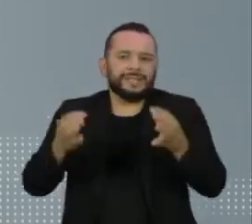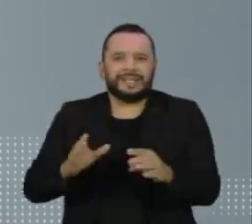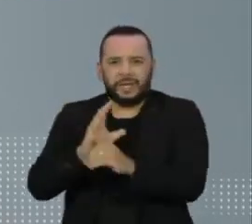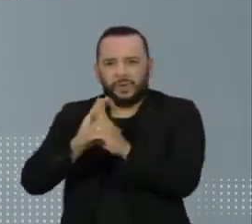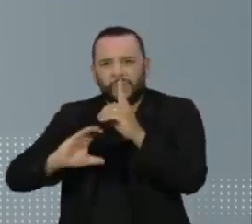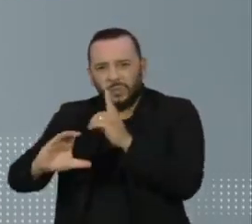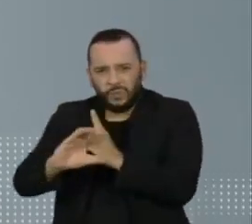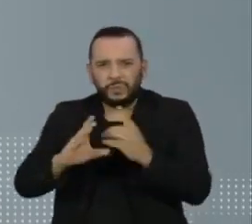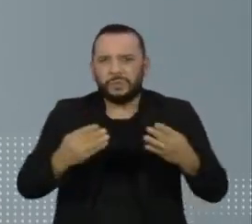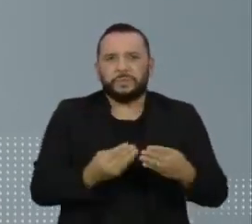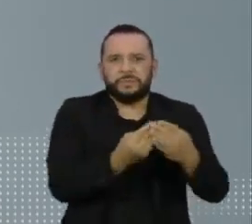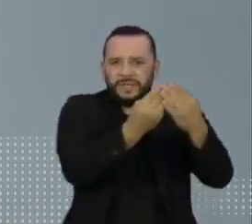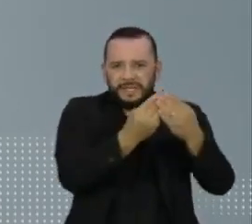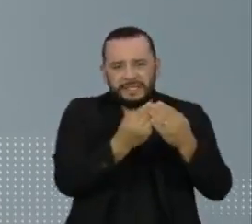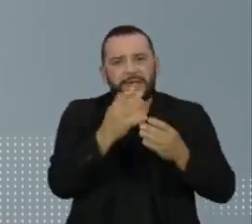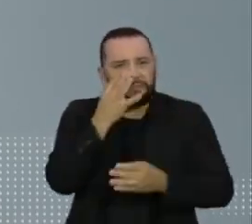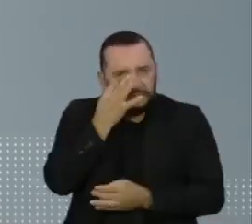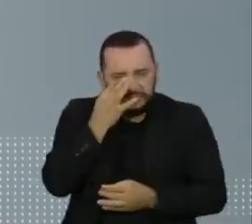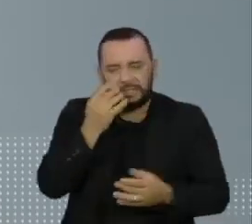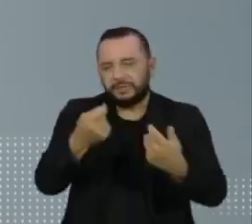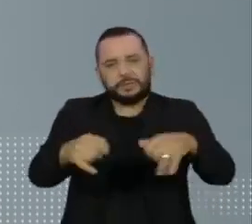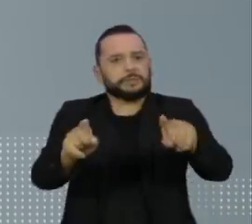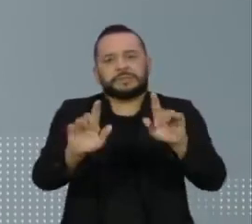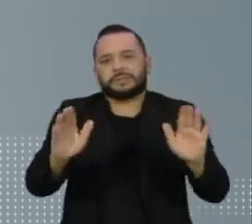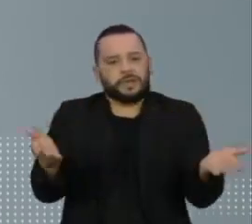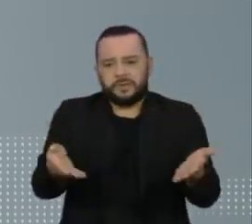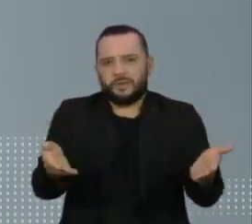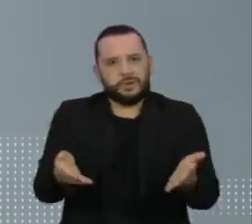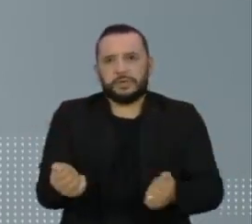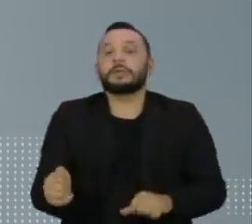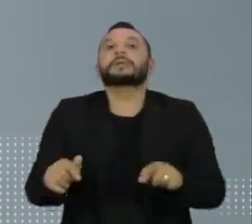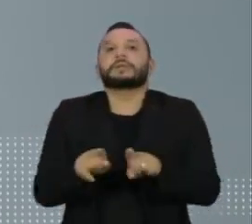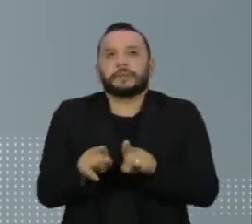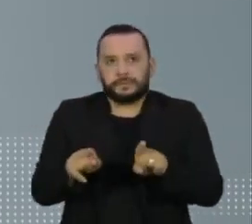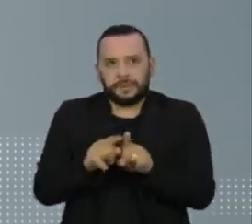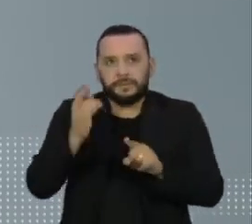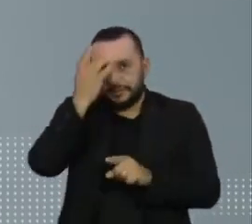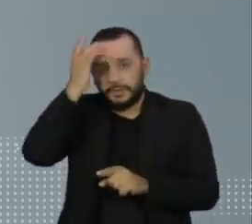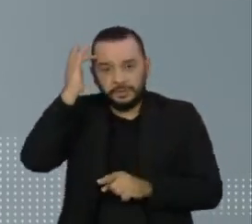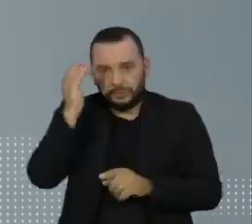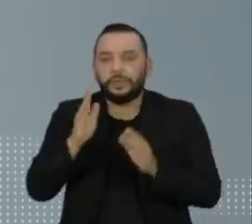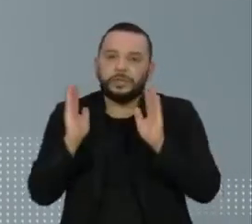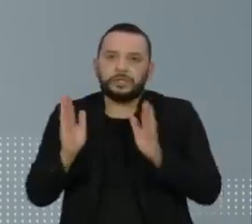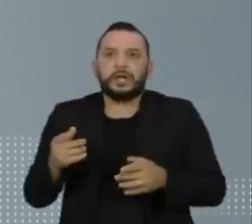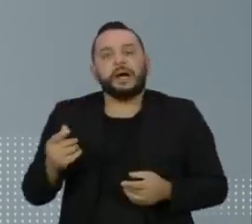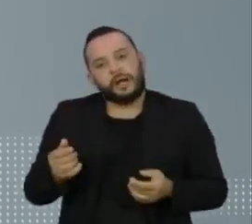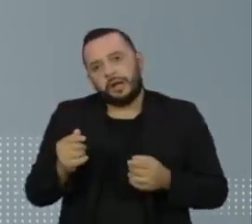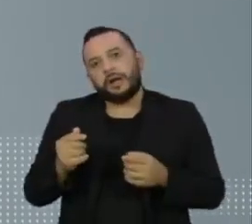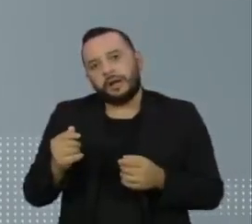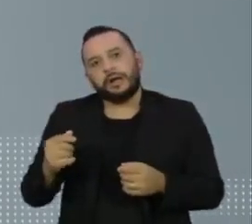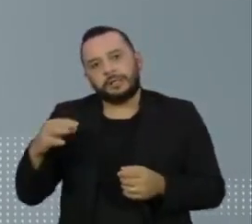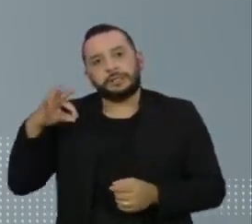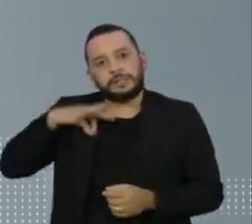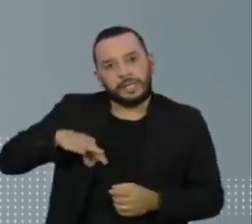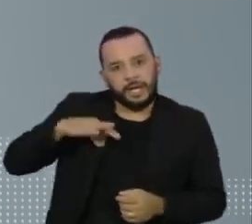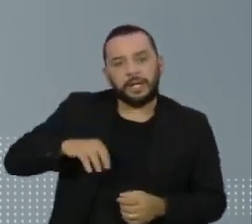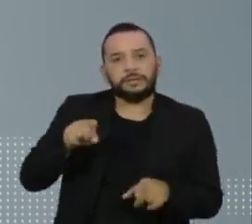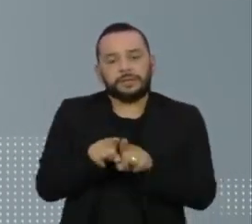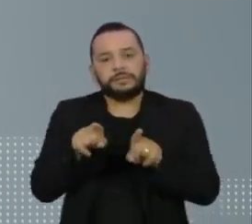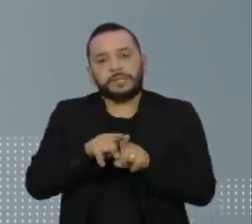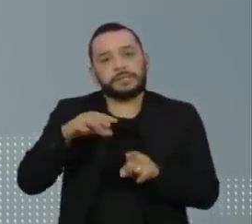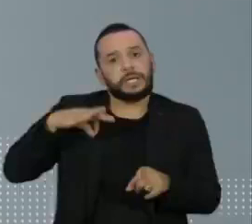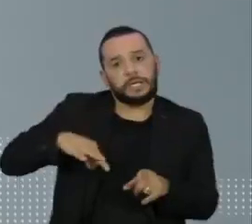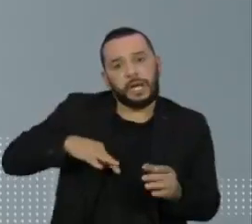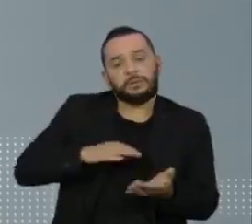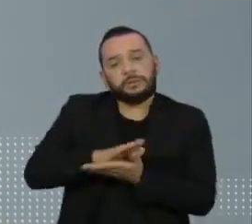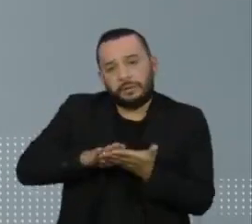missas presenciais. A mesma opinião tem a população economicamente ativa e a que não exerce atividade remunerada. Todas